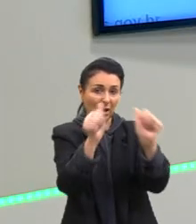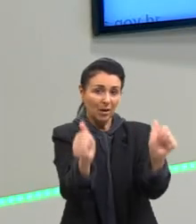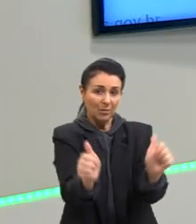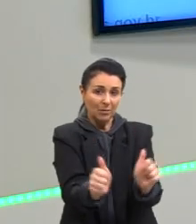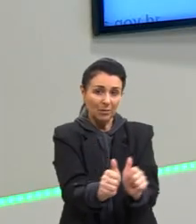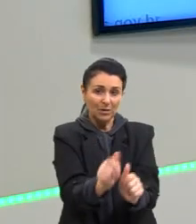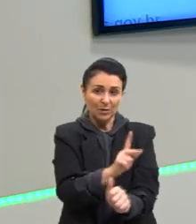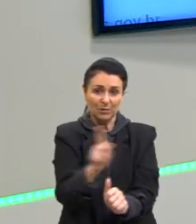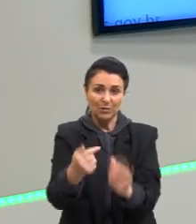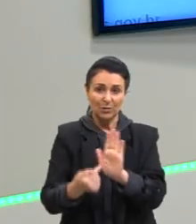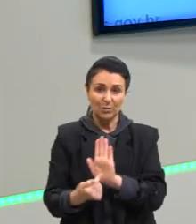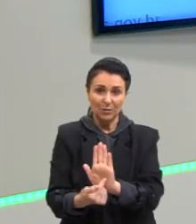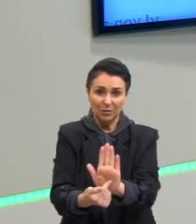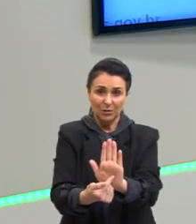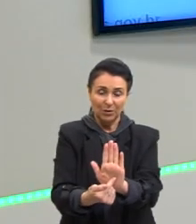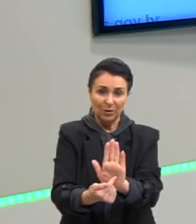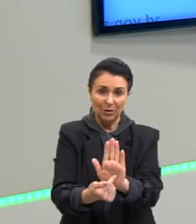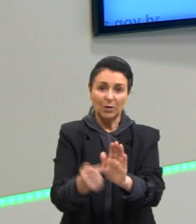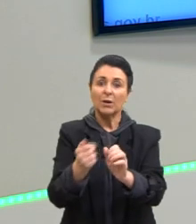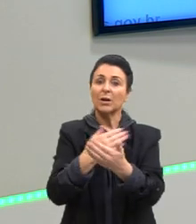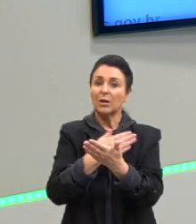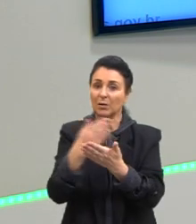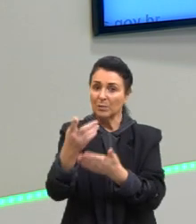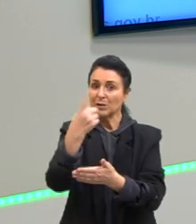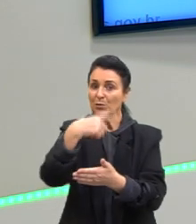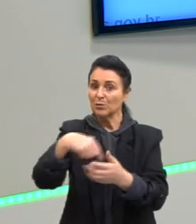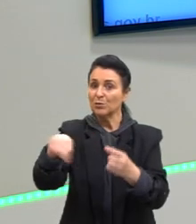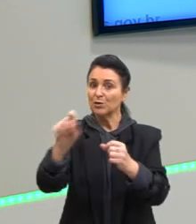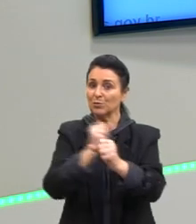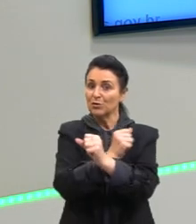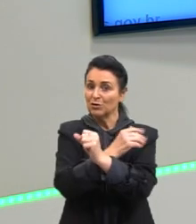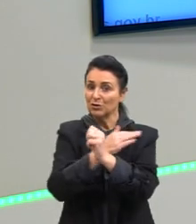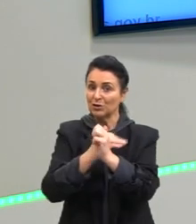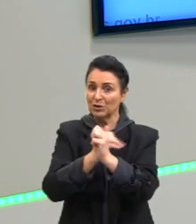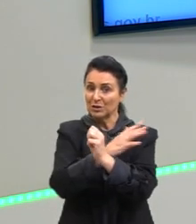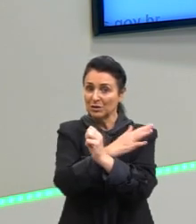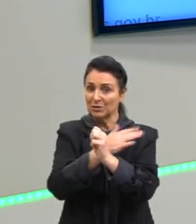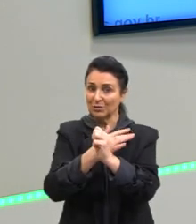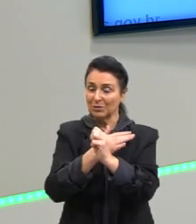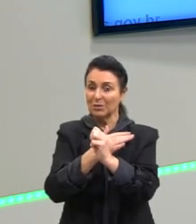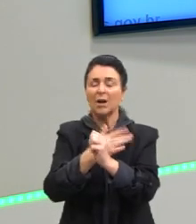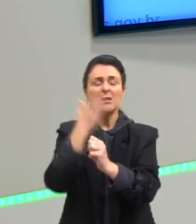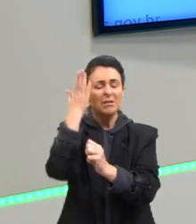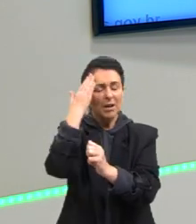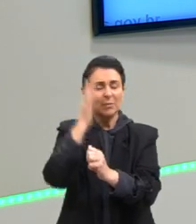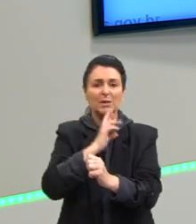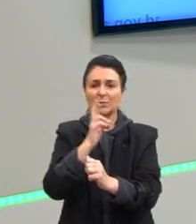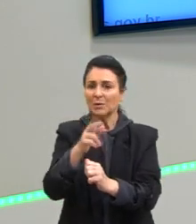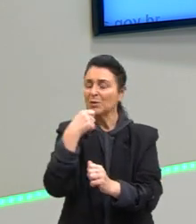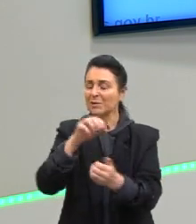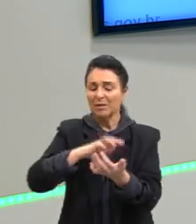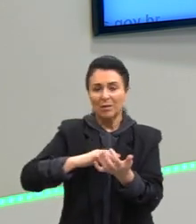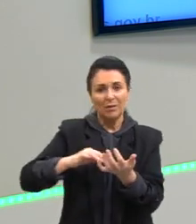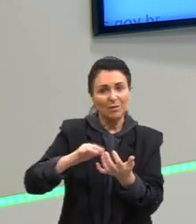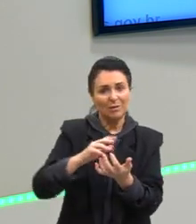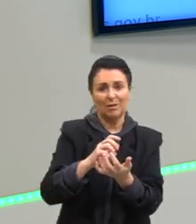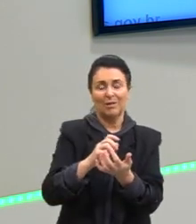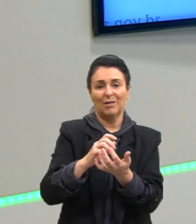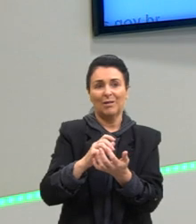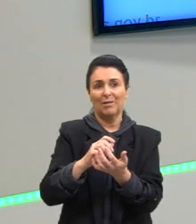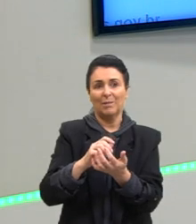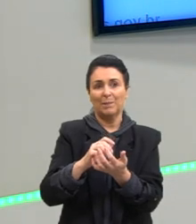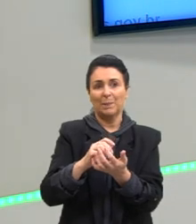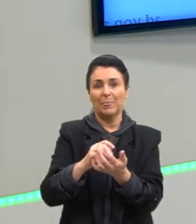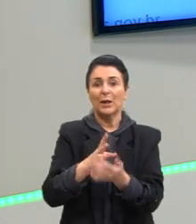a formação do ácido sulfúrico. Então, já saberia responder bem fácil essa, que formaria o ácido.